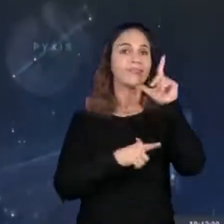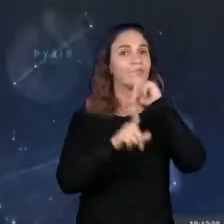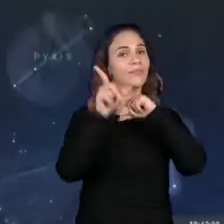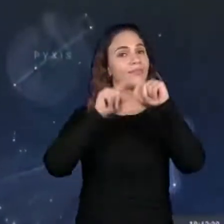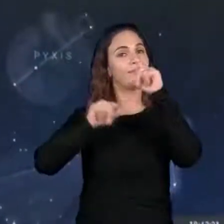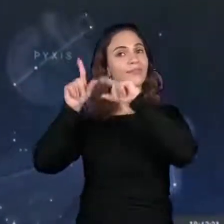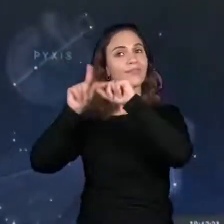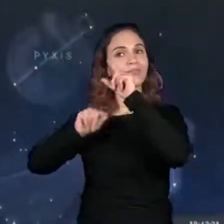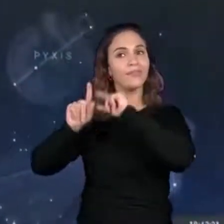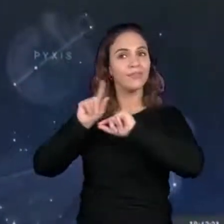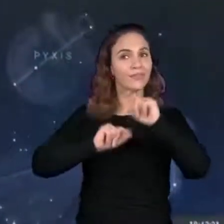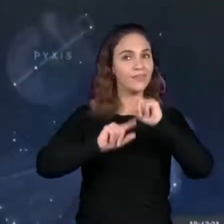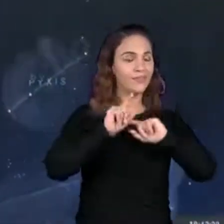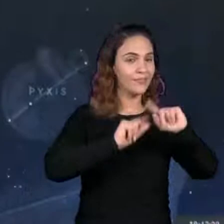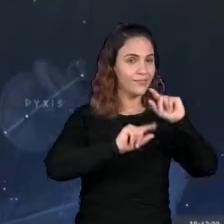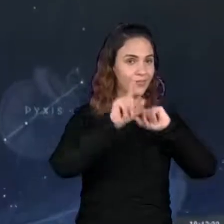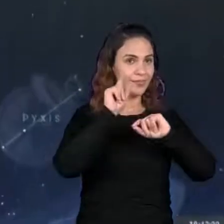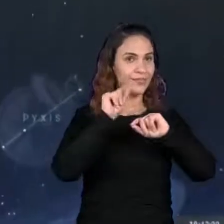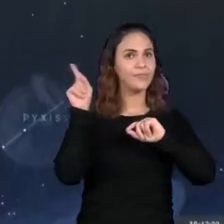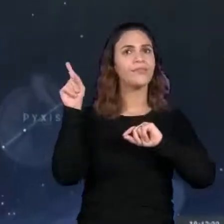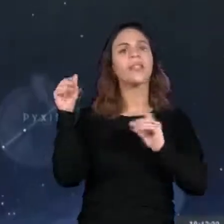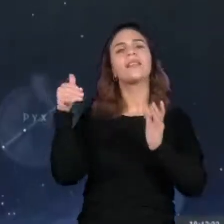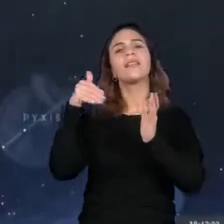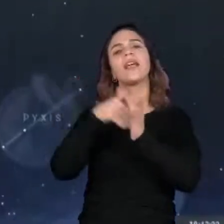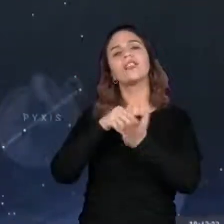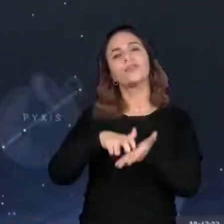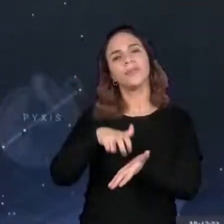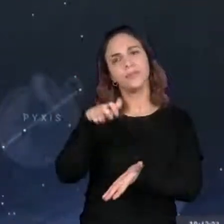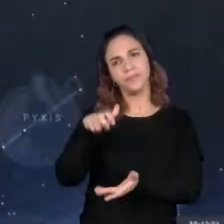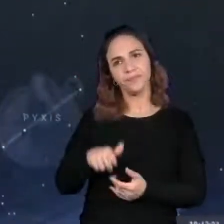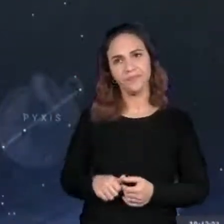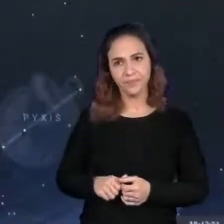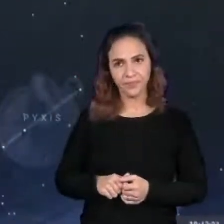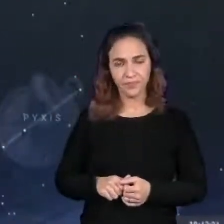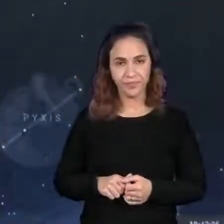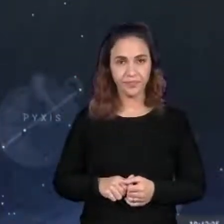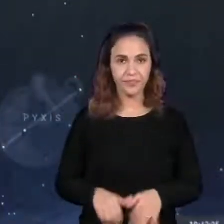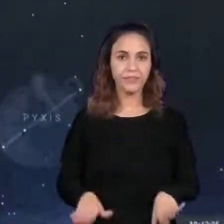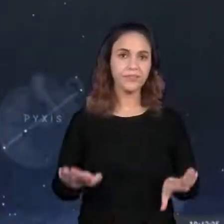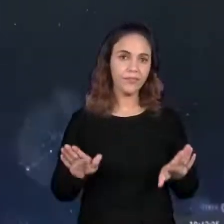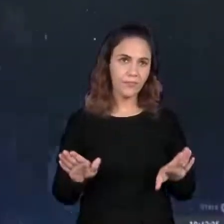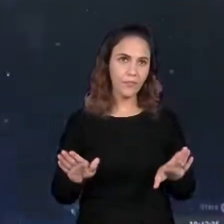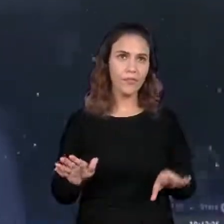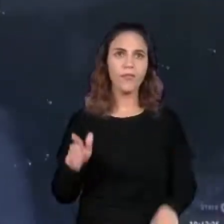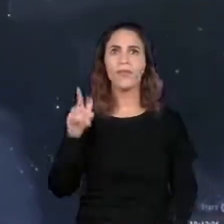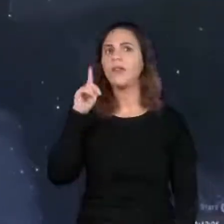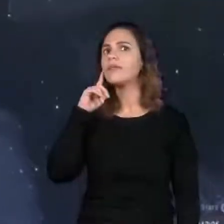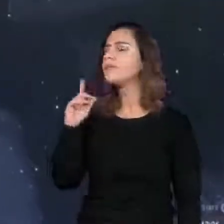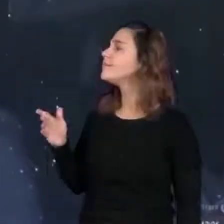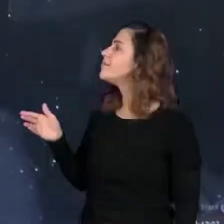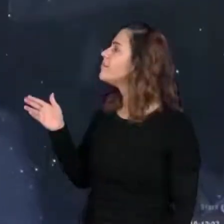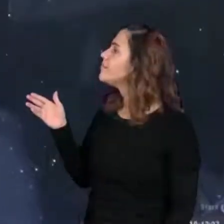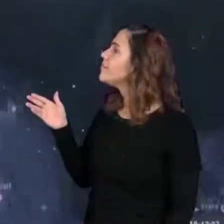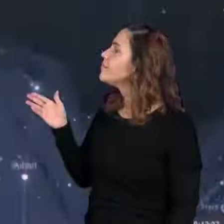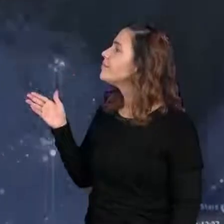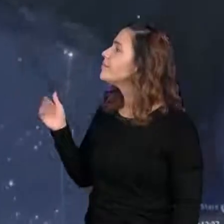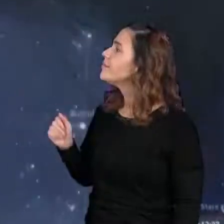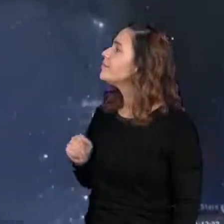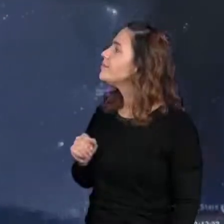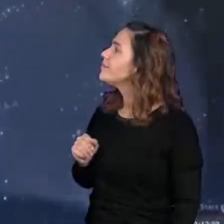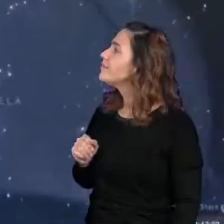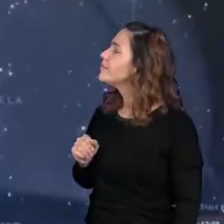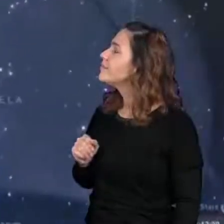aparecendo até o amanhecer. E veja bem, olha só. A gente tem aqui